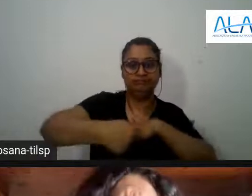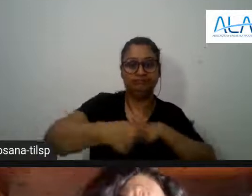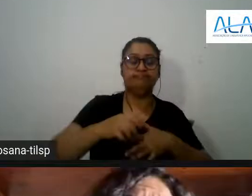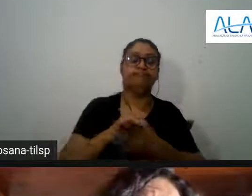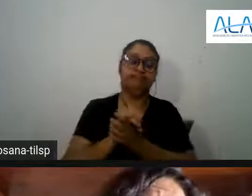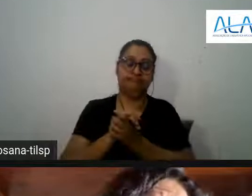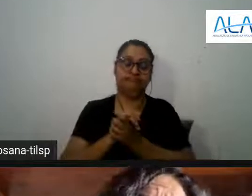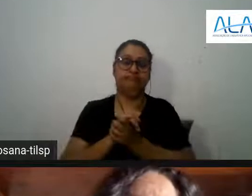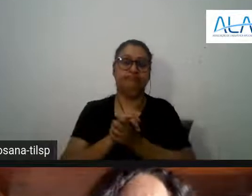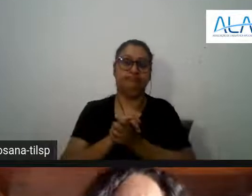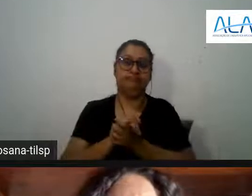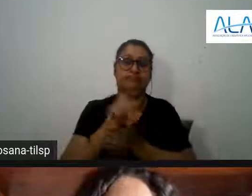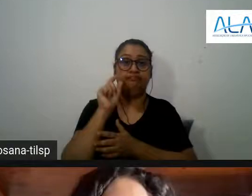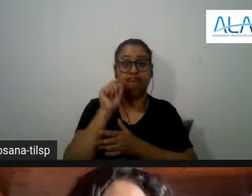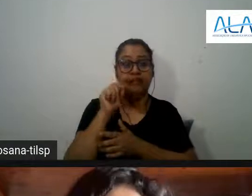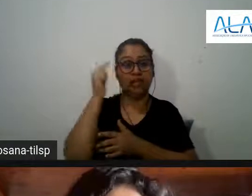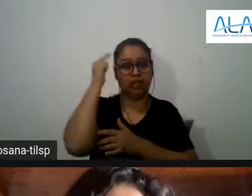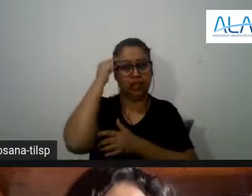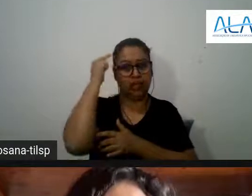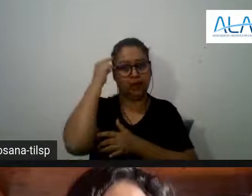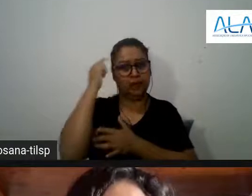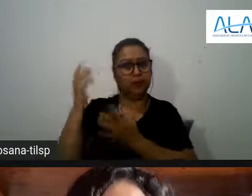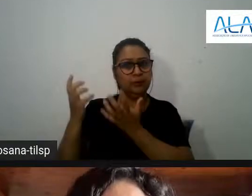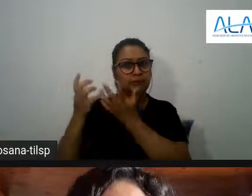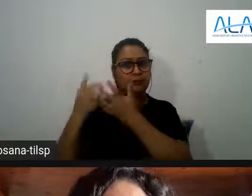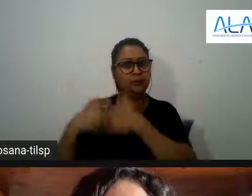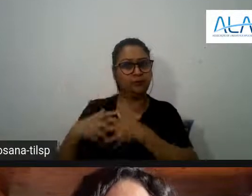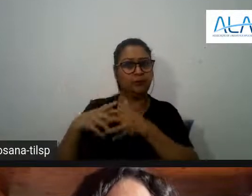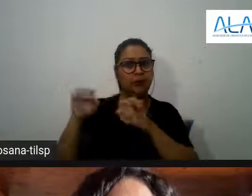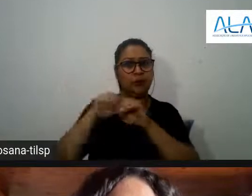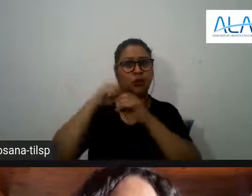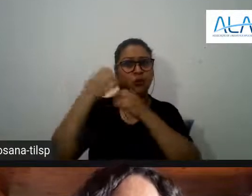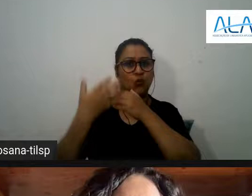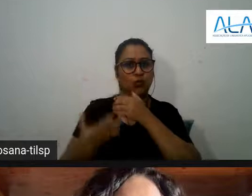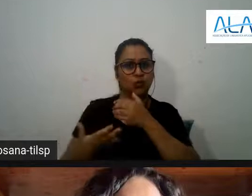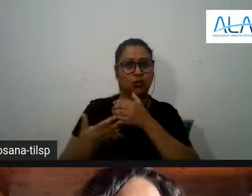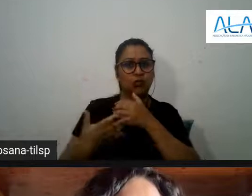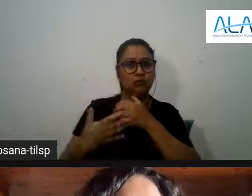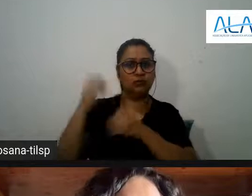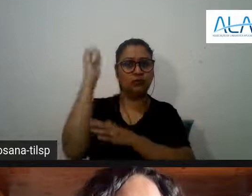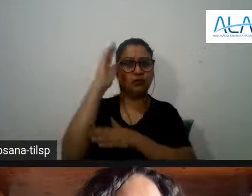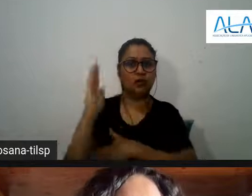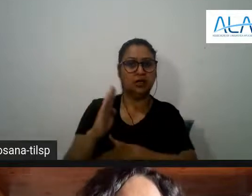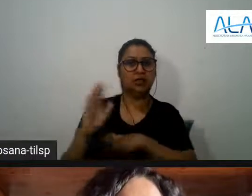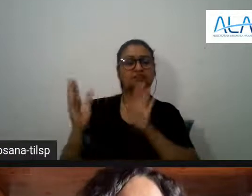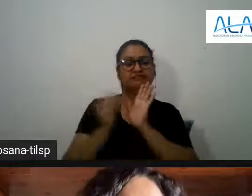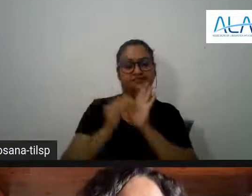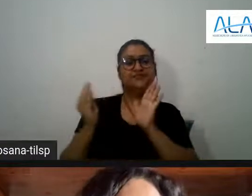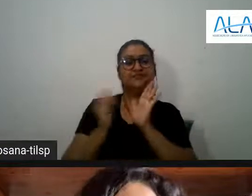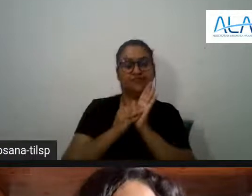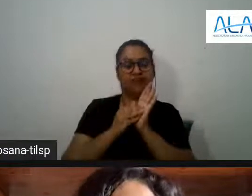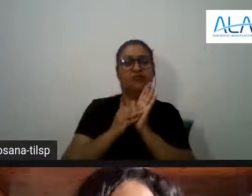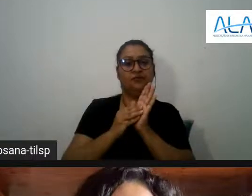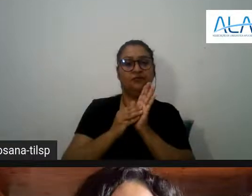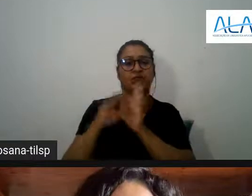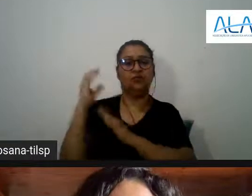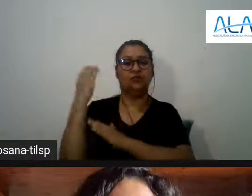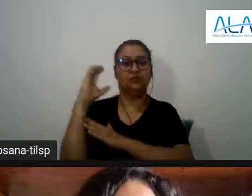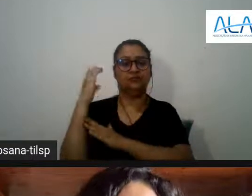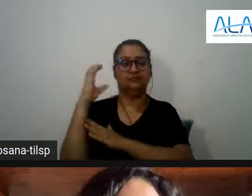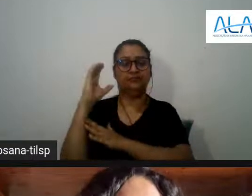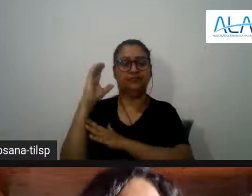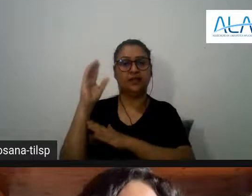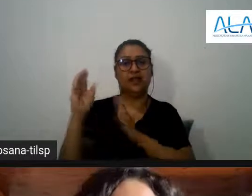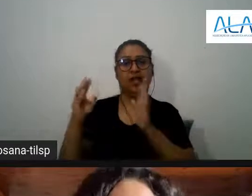e pensando em um contexto brasileiro uma falta de incentivo para o desenvolvimento de pesquisas científicas